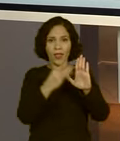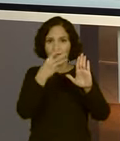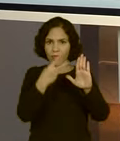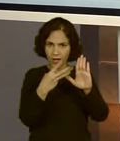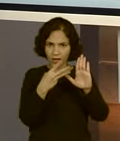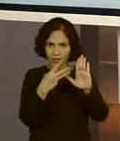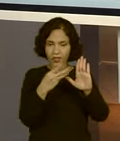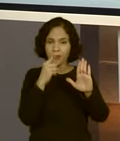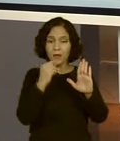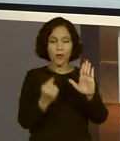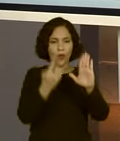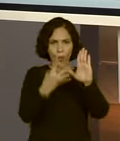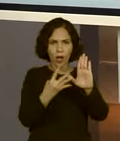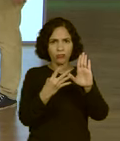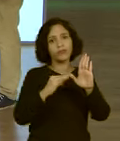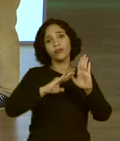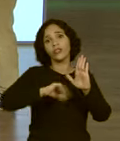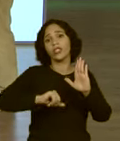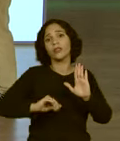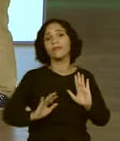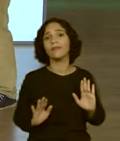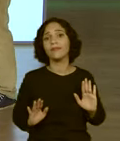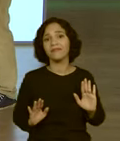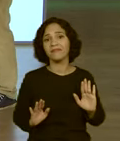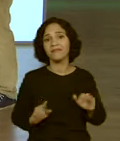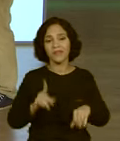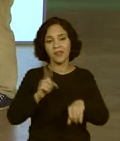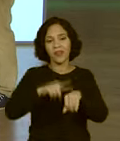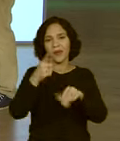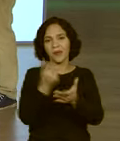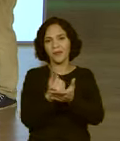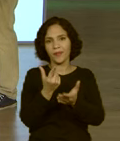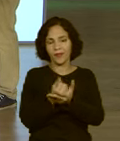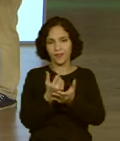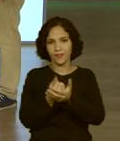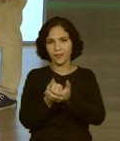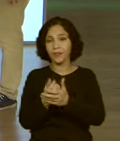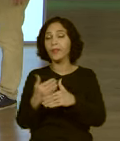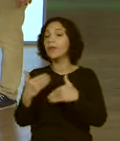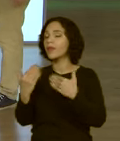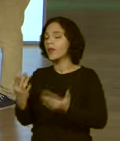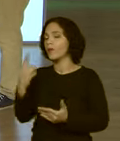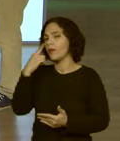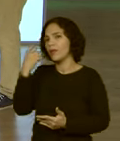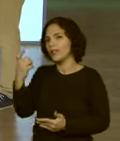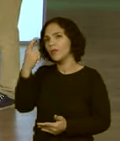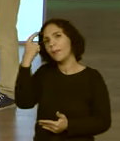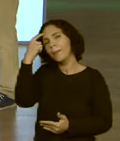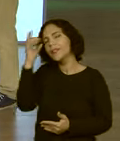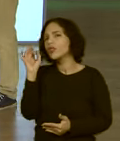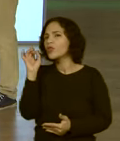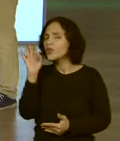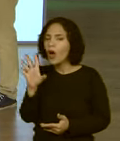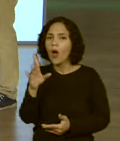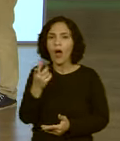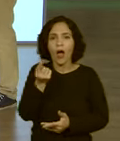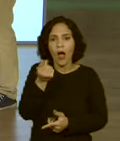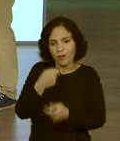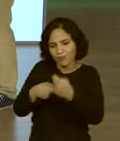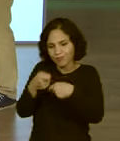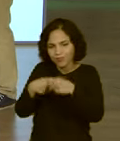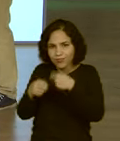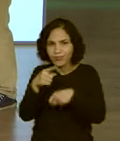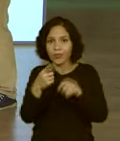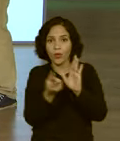desejo, você tira um na hora da compra. Então, é interessante pensar que não adianta só fazer o orçamento